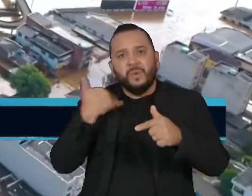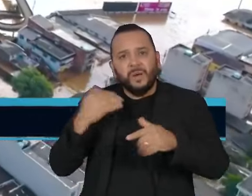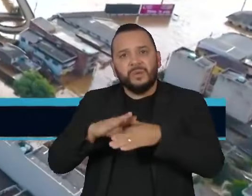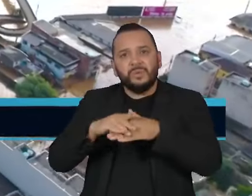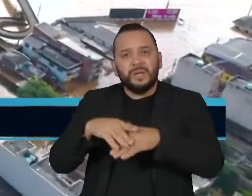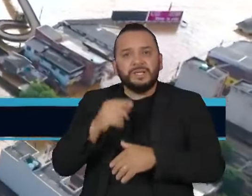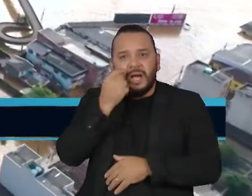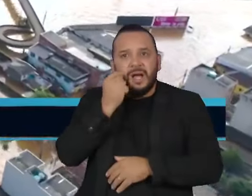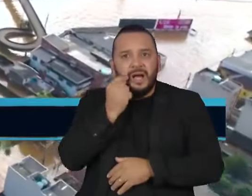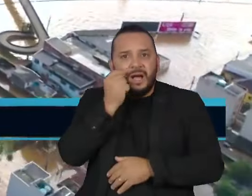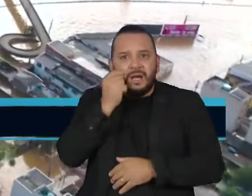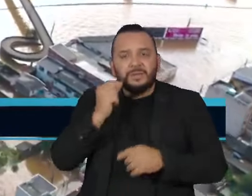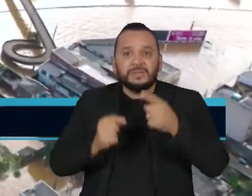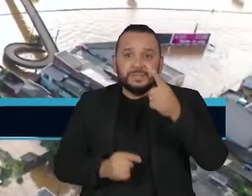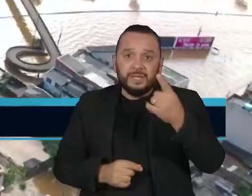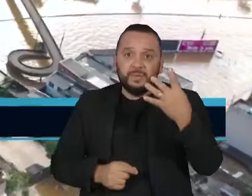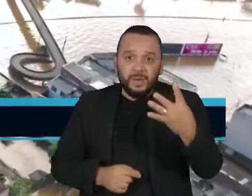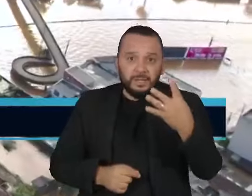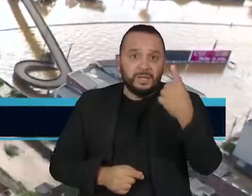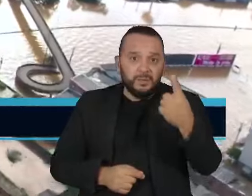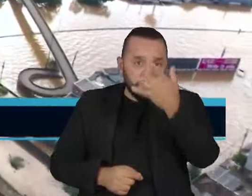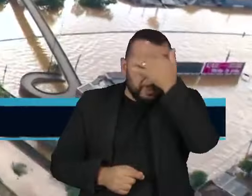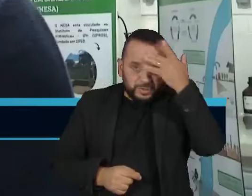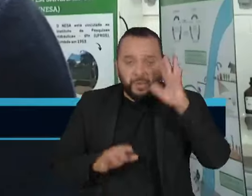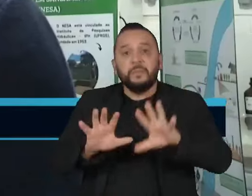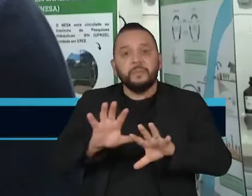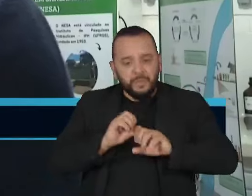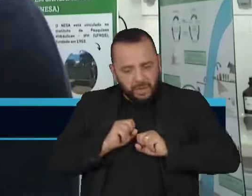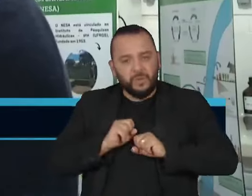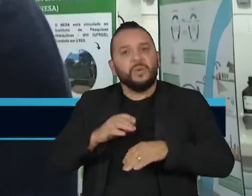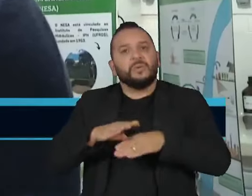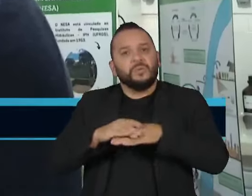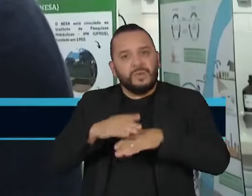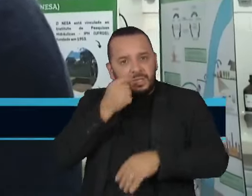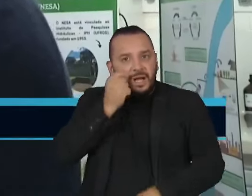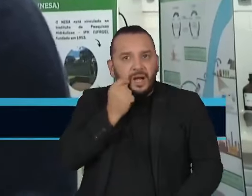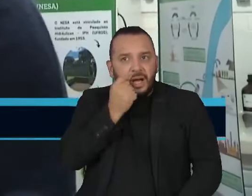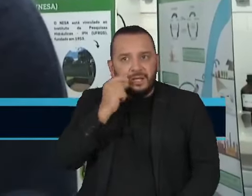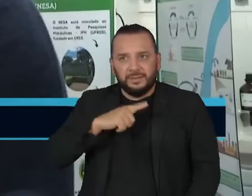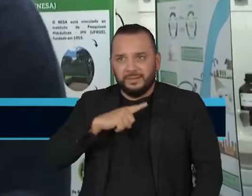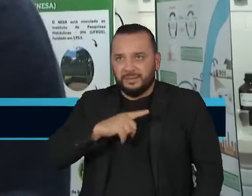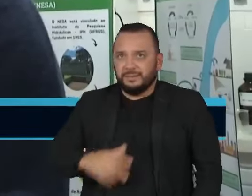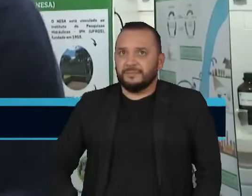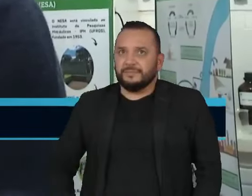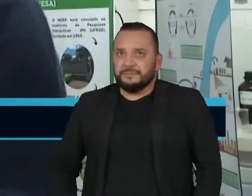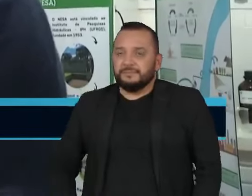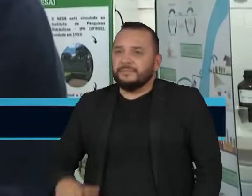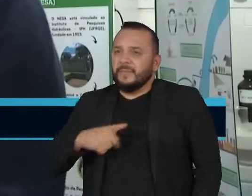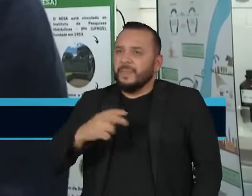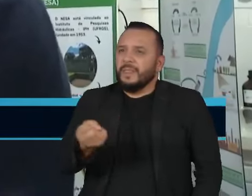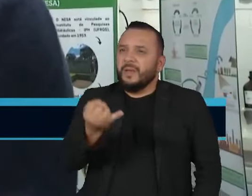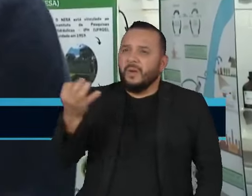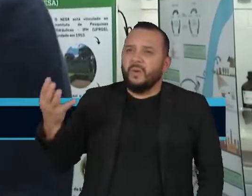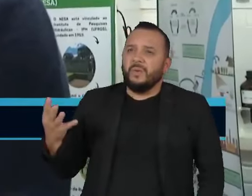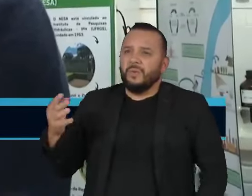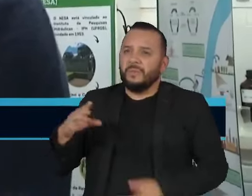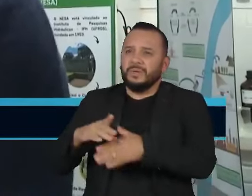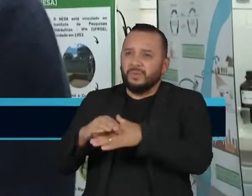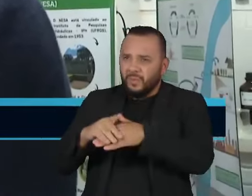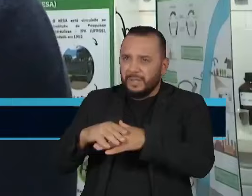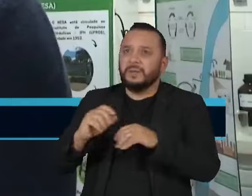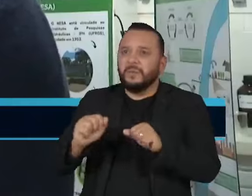Já são 141 casos confirmados da doença. O lodo estando úmido tem algumas doenças que podem permanecer